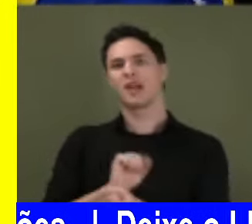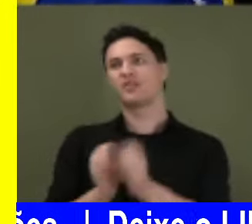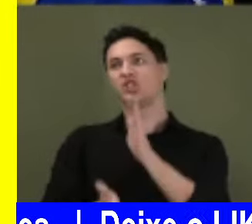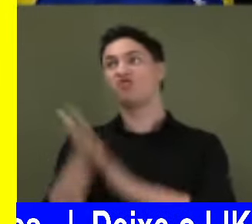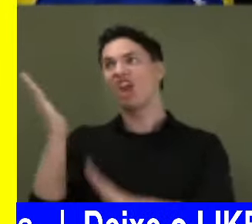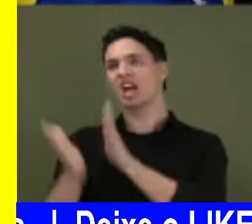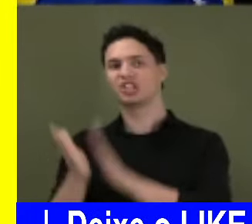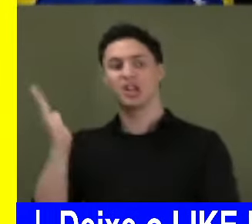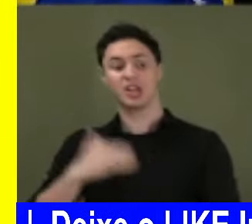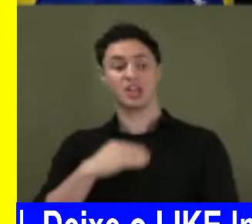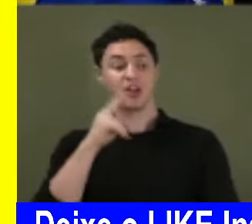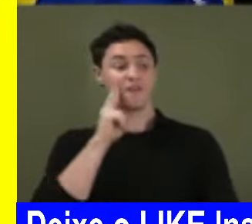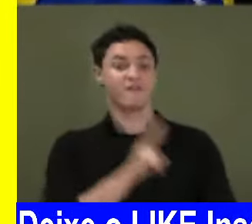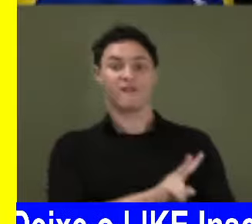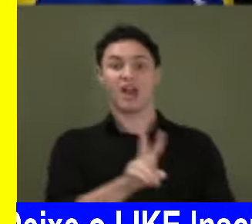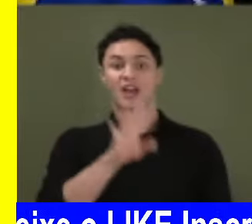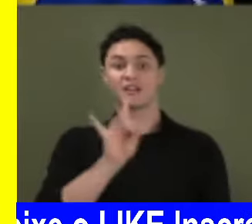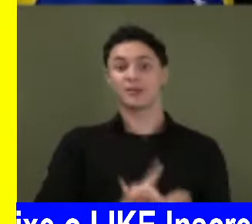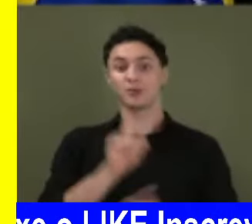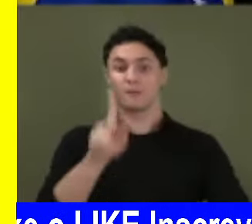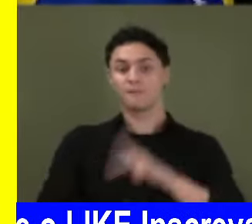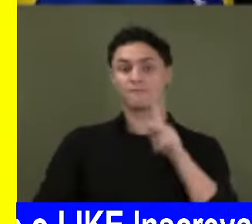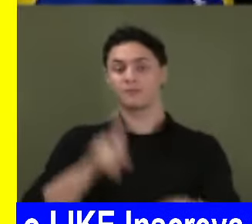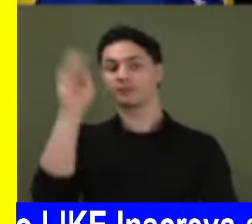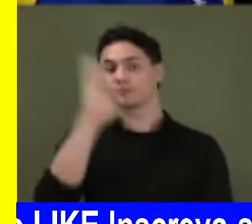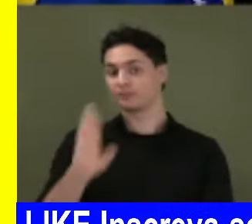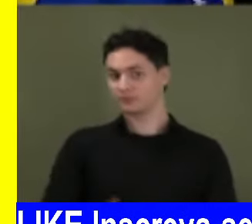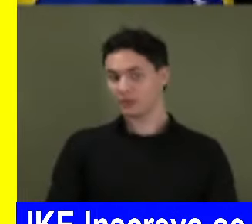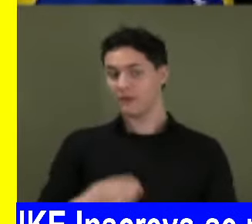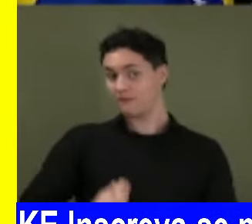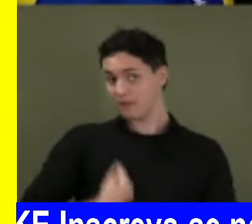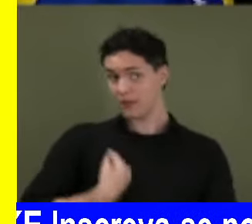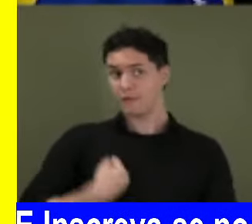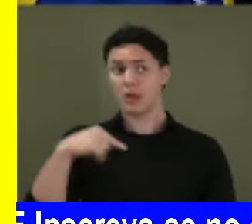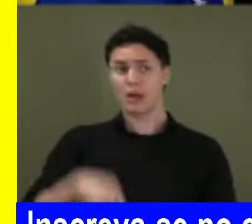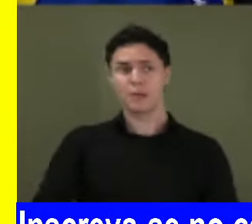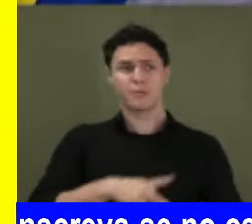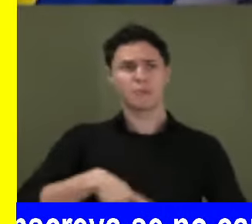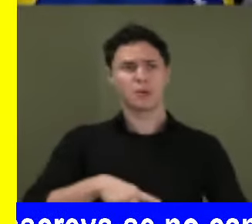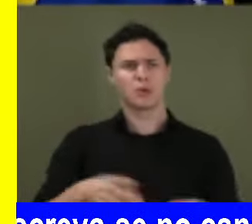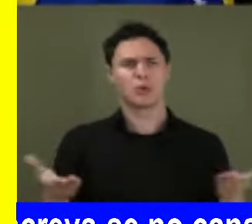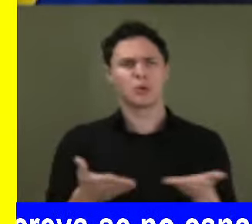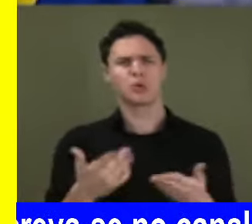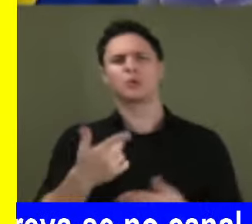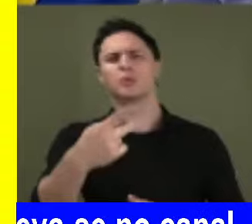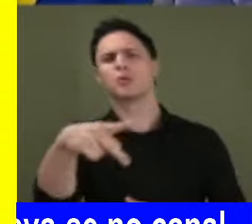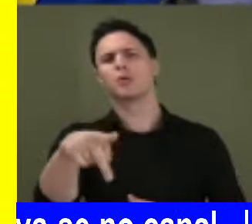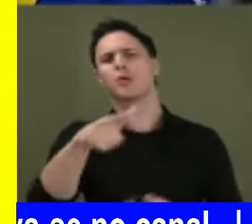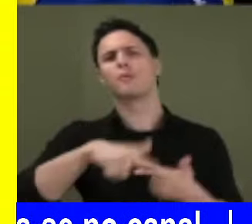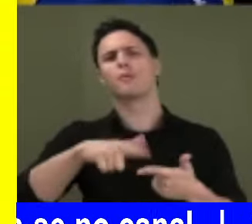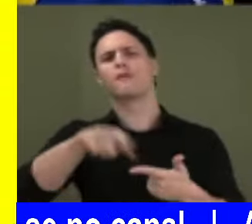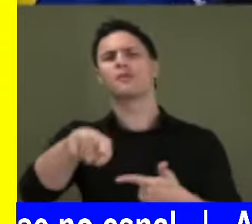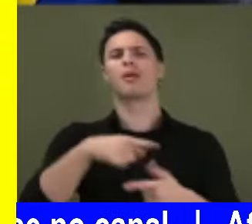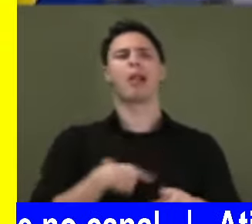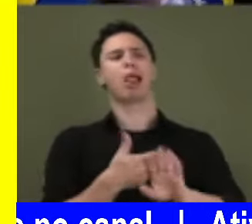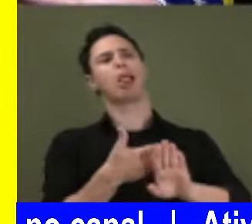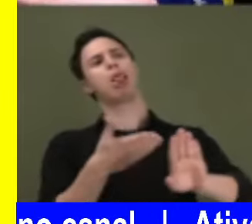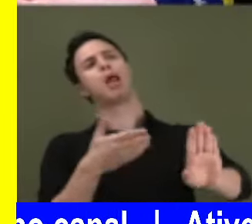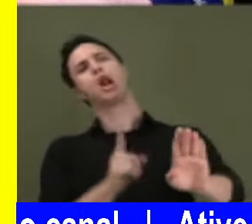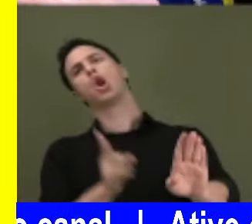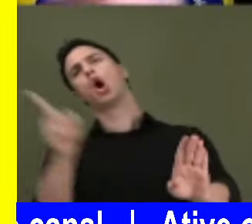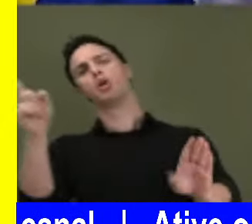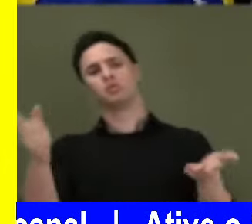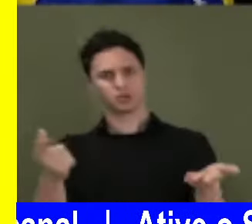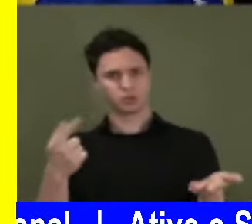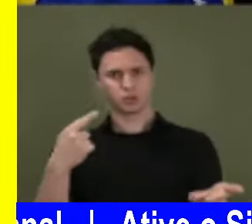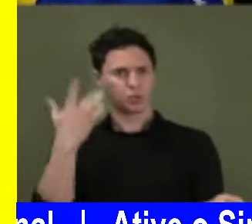pouquinho e ia ver a realidade do povo brasileiro que vive hoje aqui no país aqui. Seu problema, Luque, você está longe, meu amigo. Eu não sei que mundo você está vivendo,